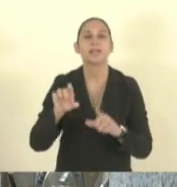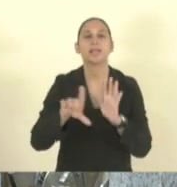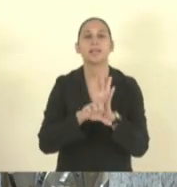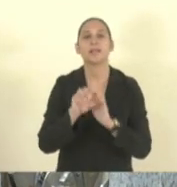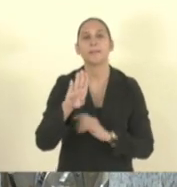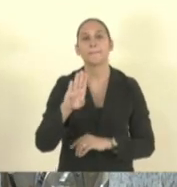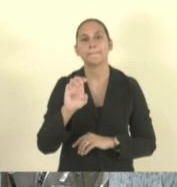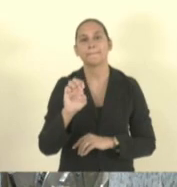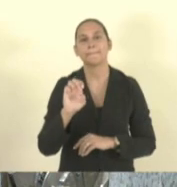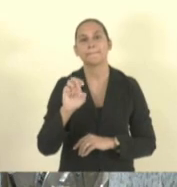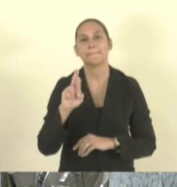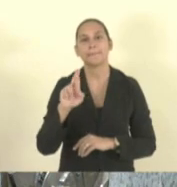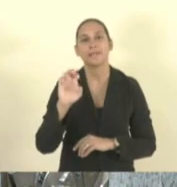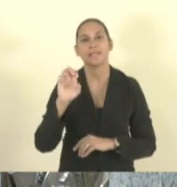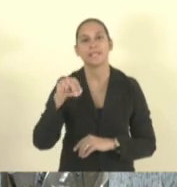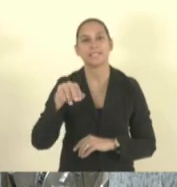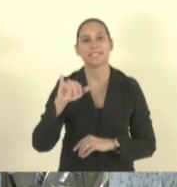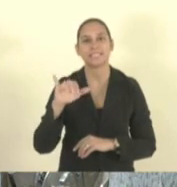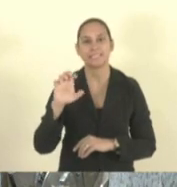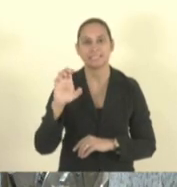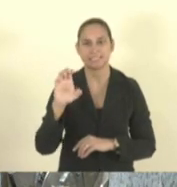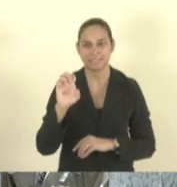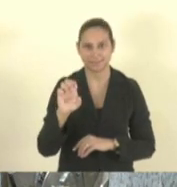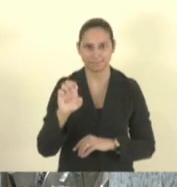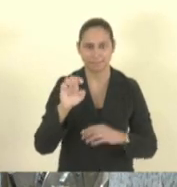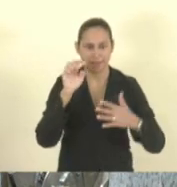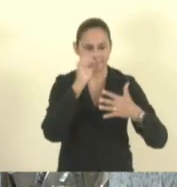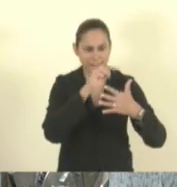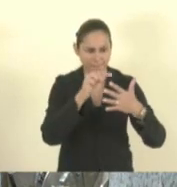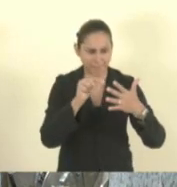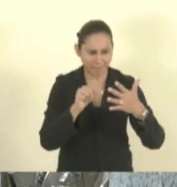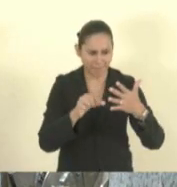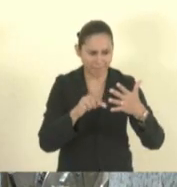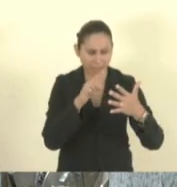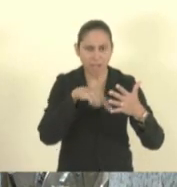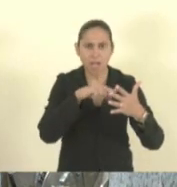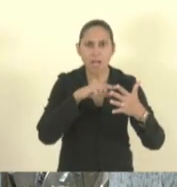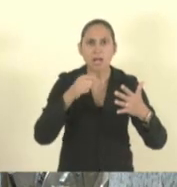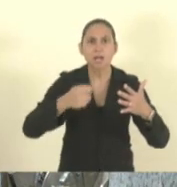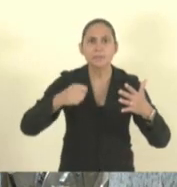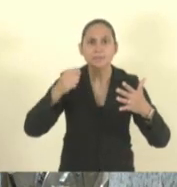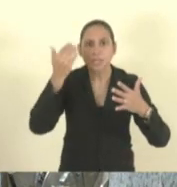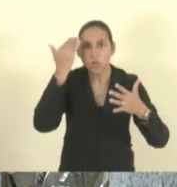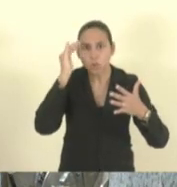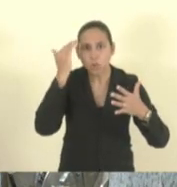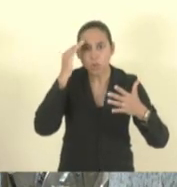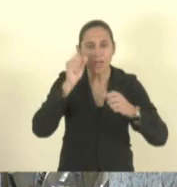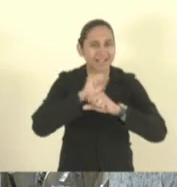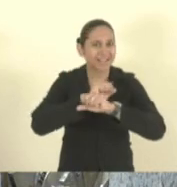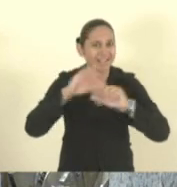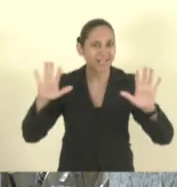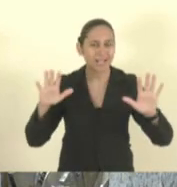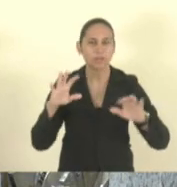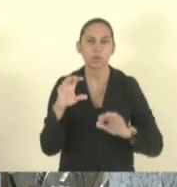difícil realmente até as famílias se apropriarem e